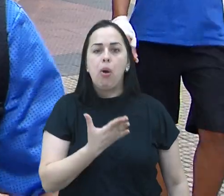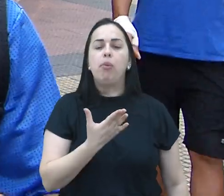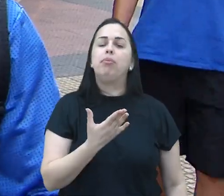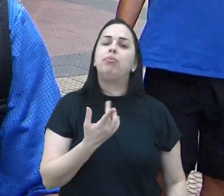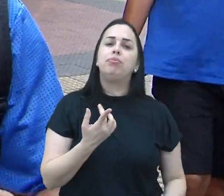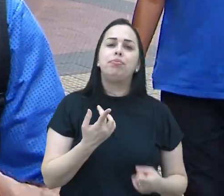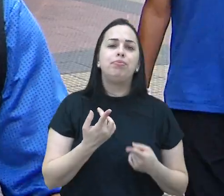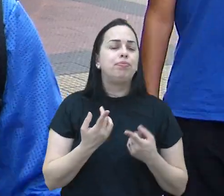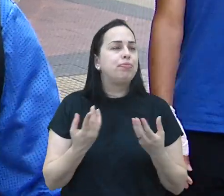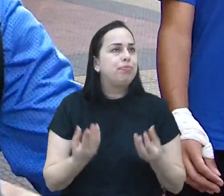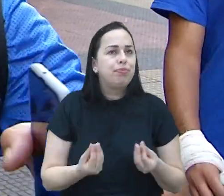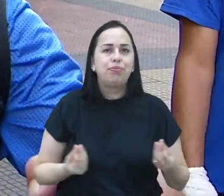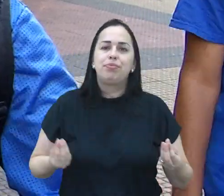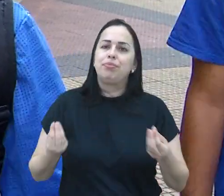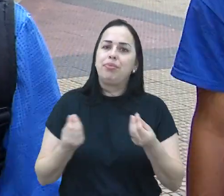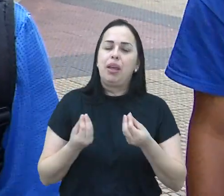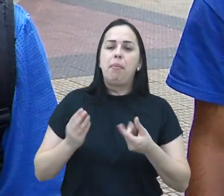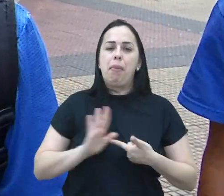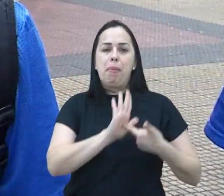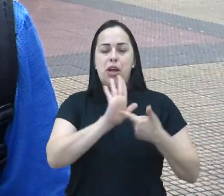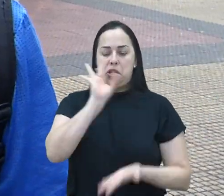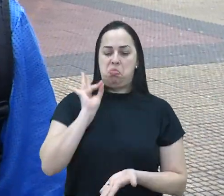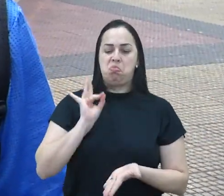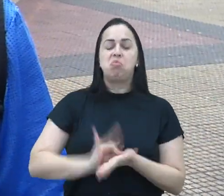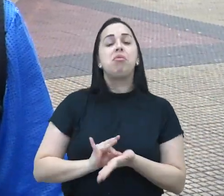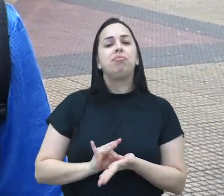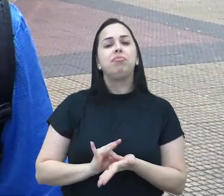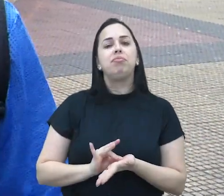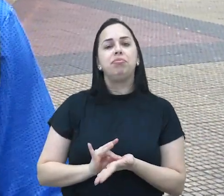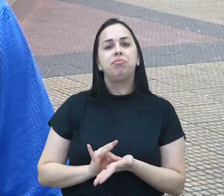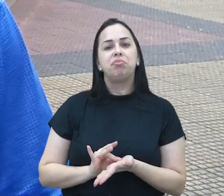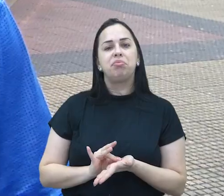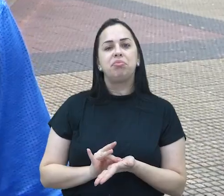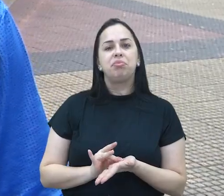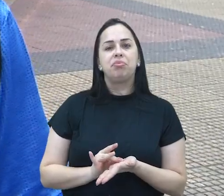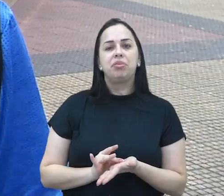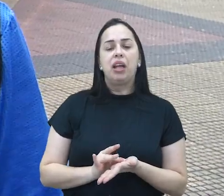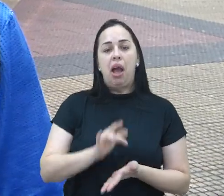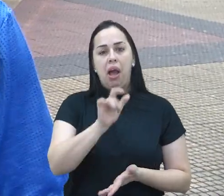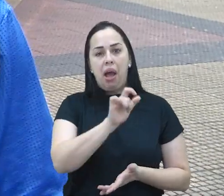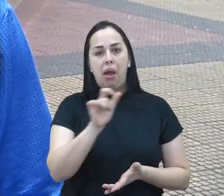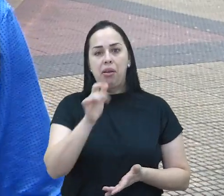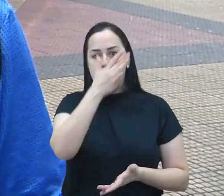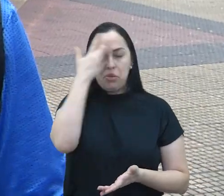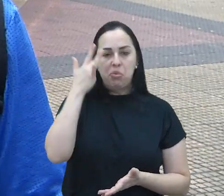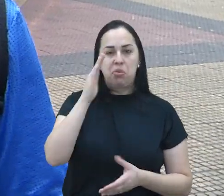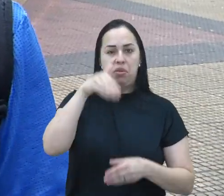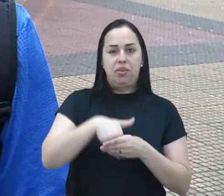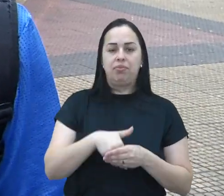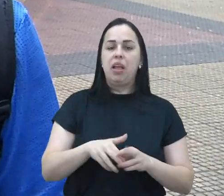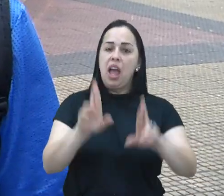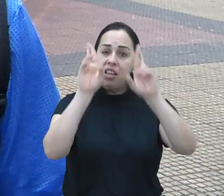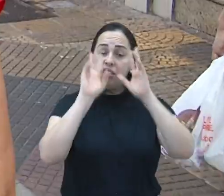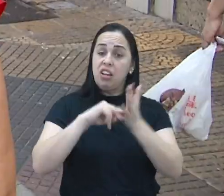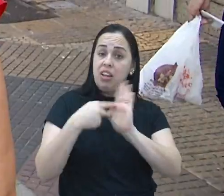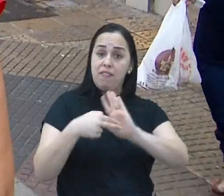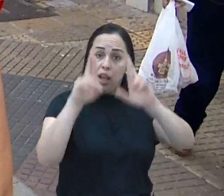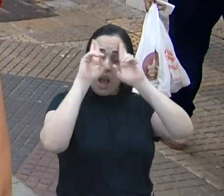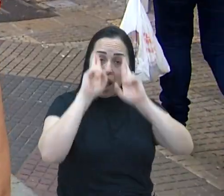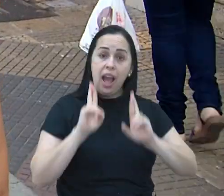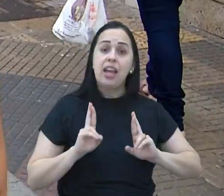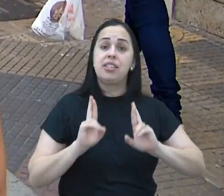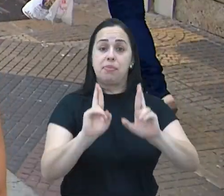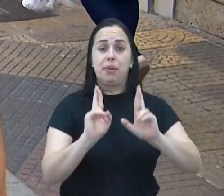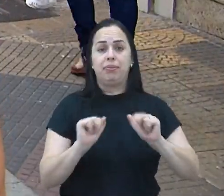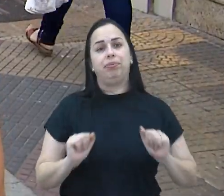Isso é bom para o controle e a transparência do eleitorado. É